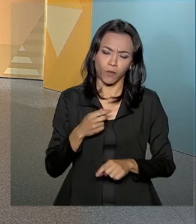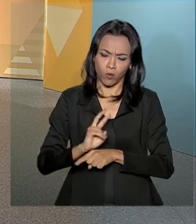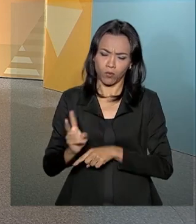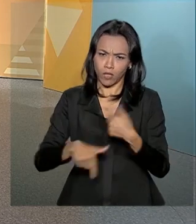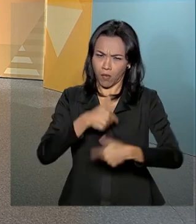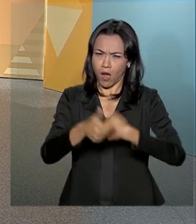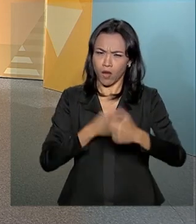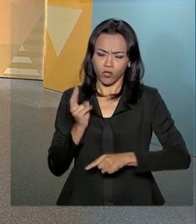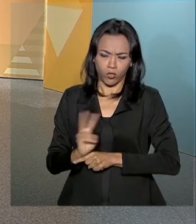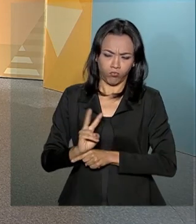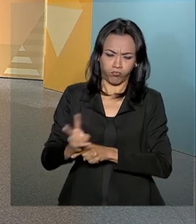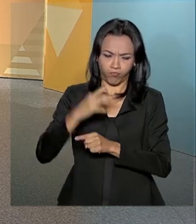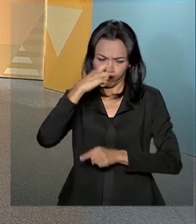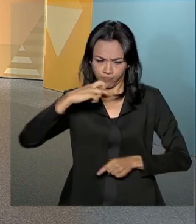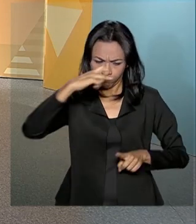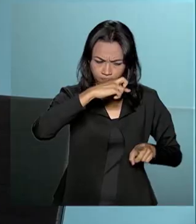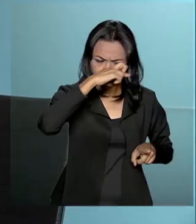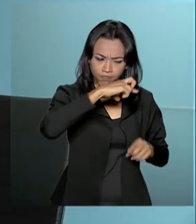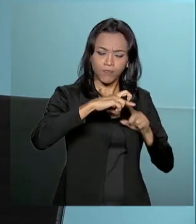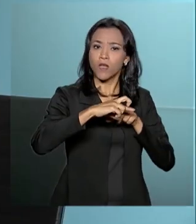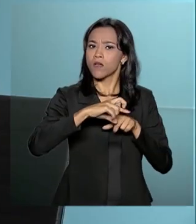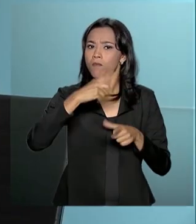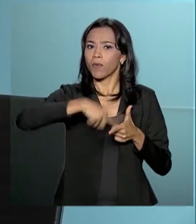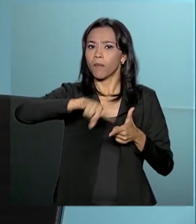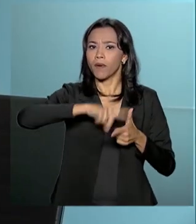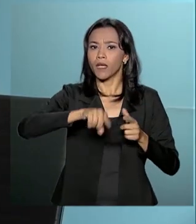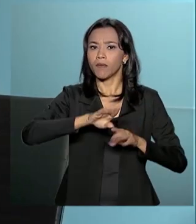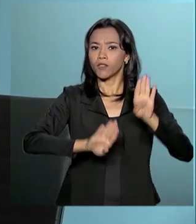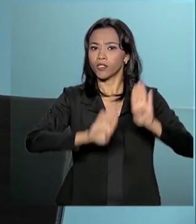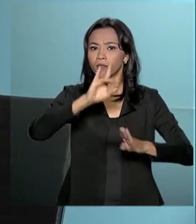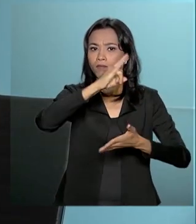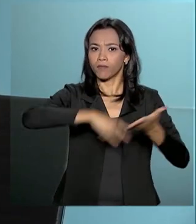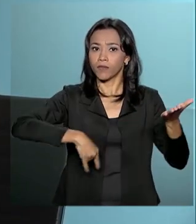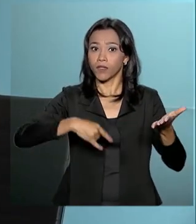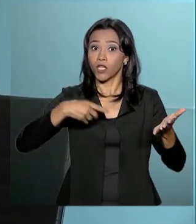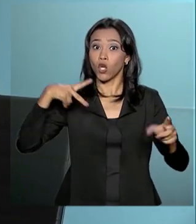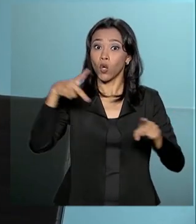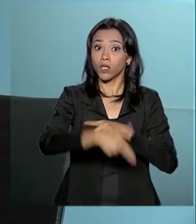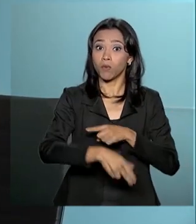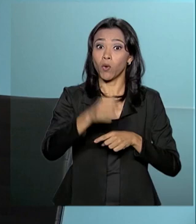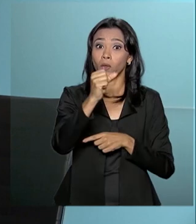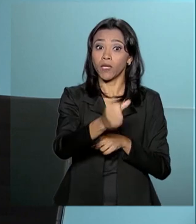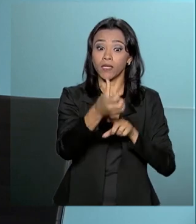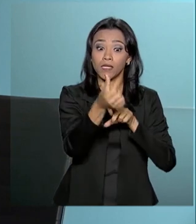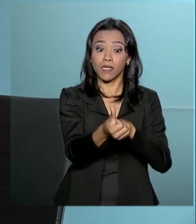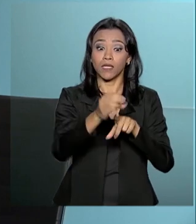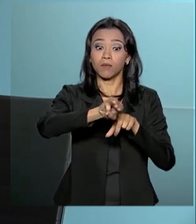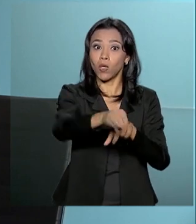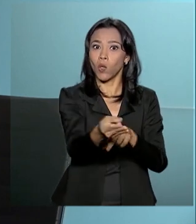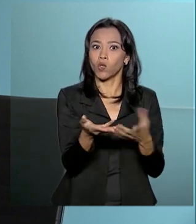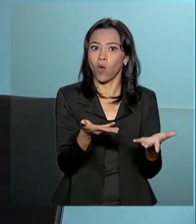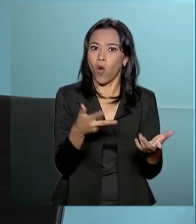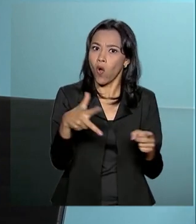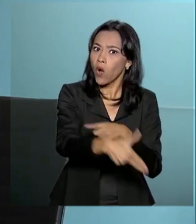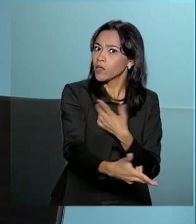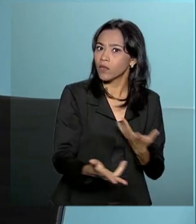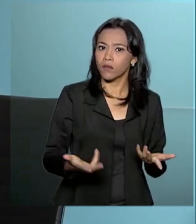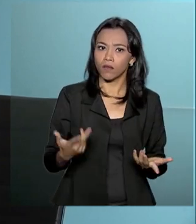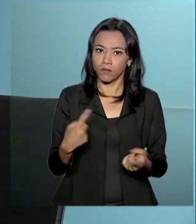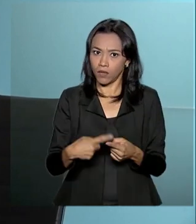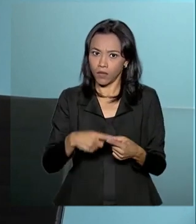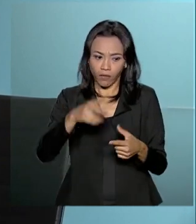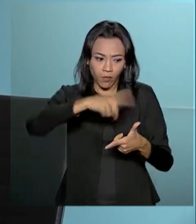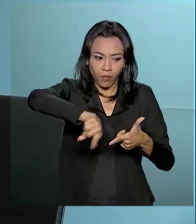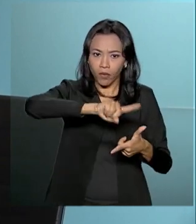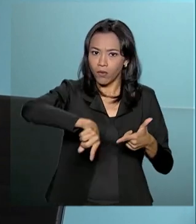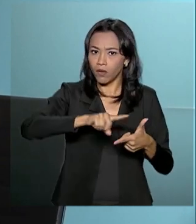detectamos um problema numa licitação e cortamos uma licitação de 86 milhões. É isso que a gente quer fazer. A gente quer se antecipar ao